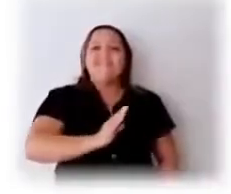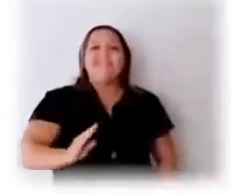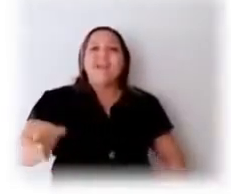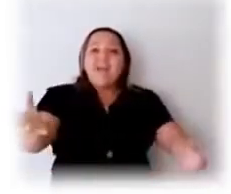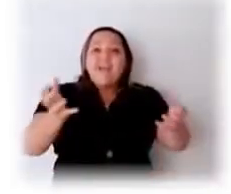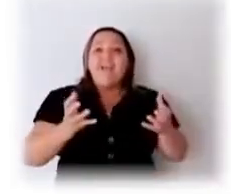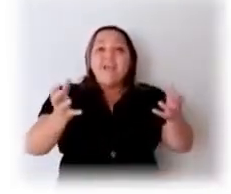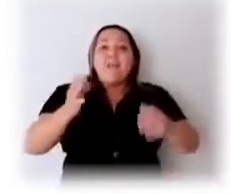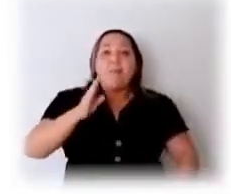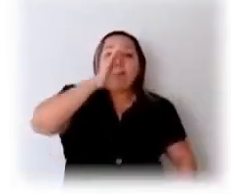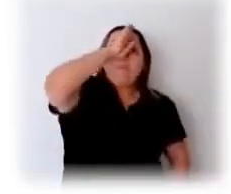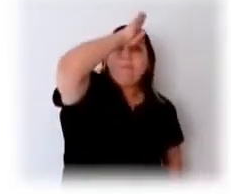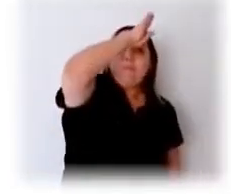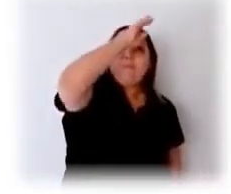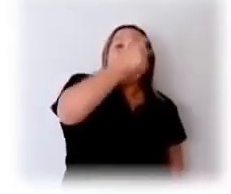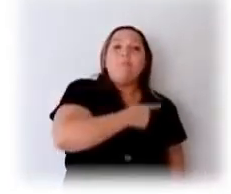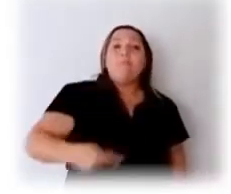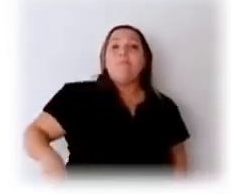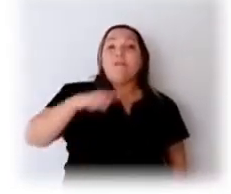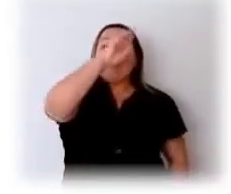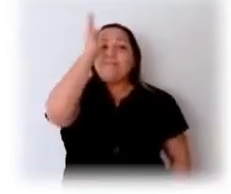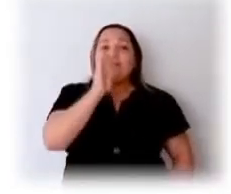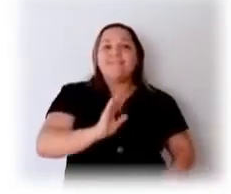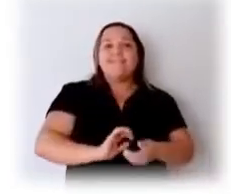Juntos mudaremos o destino dessa nossa nação. mudaremos o